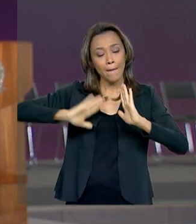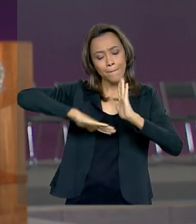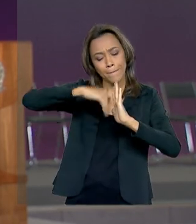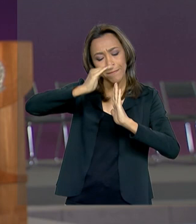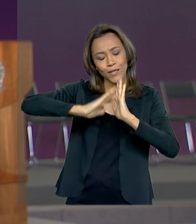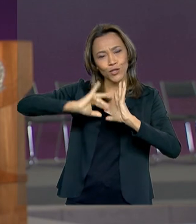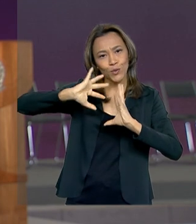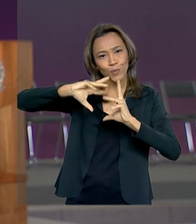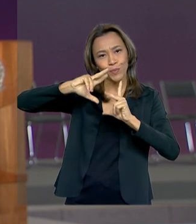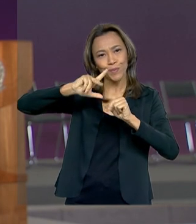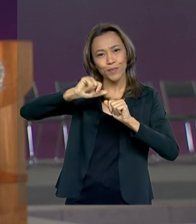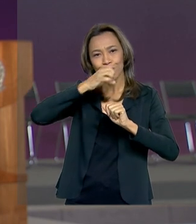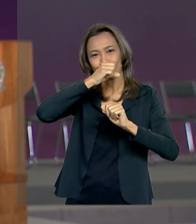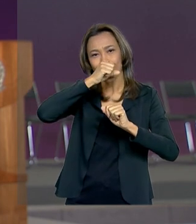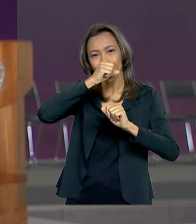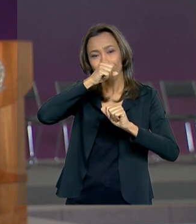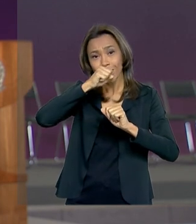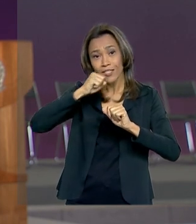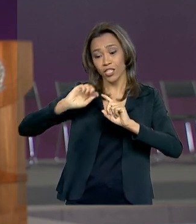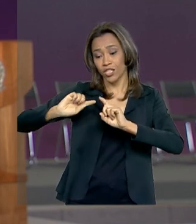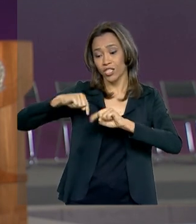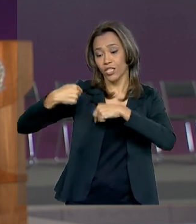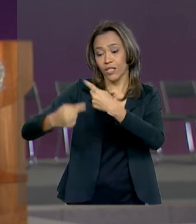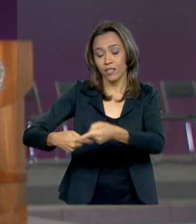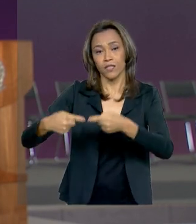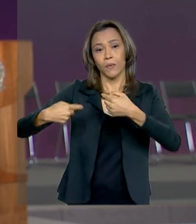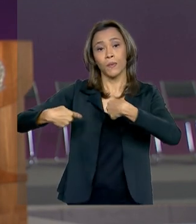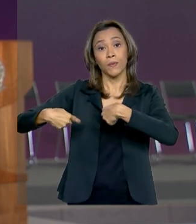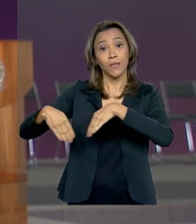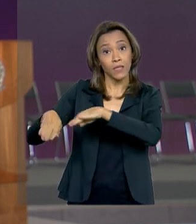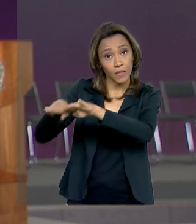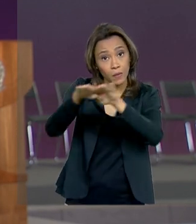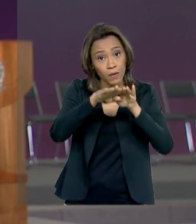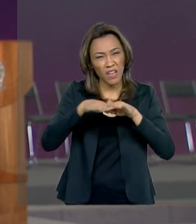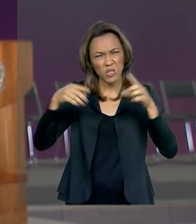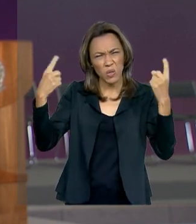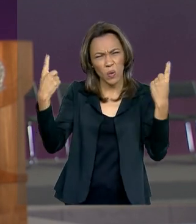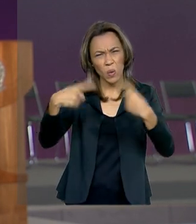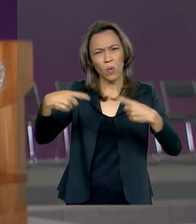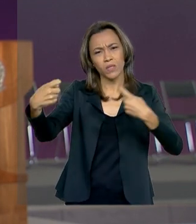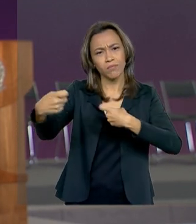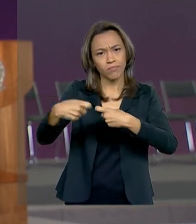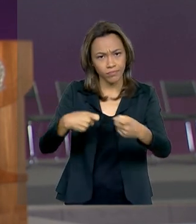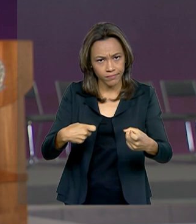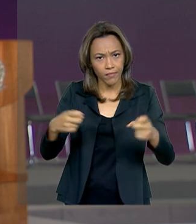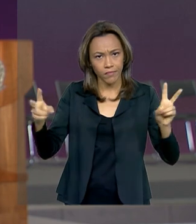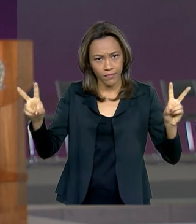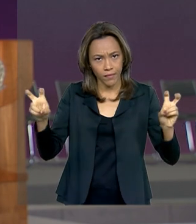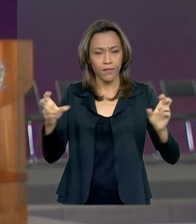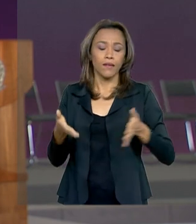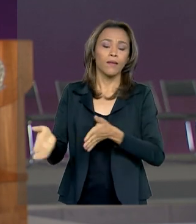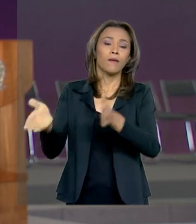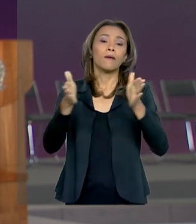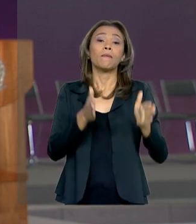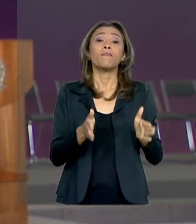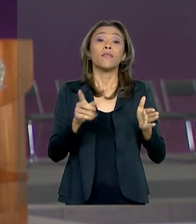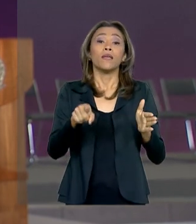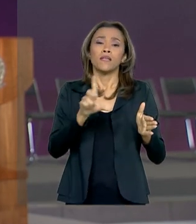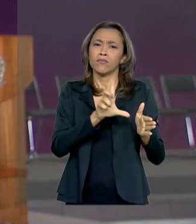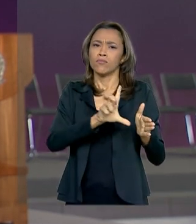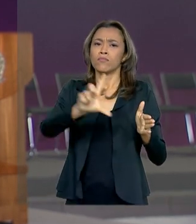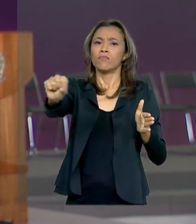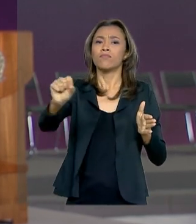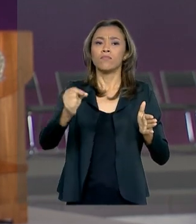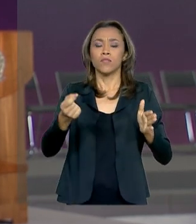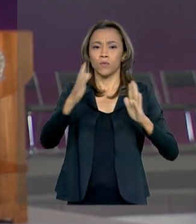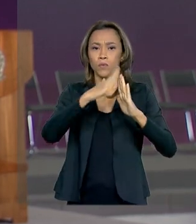Laranja, Geração Igualdade contra o estupro. Bom, mais cedo, o presidente Jair Bolsonaro, ao sair do Palácio da